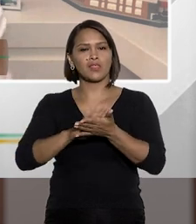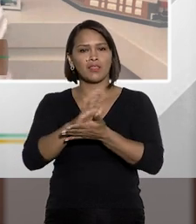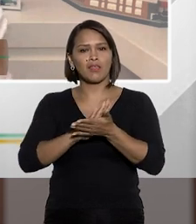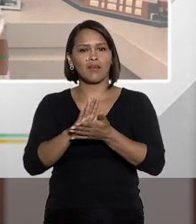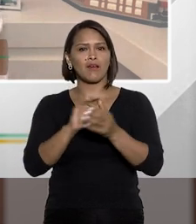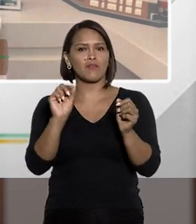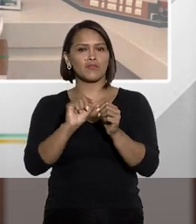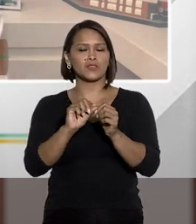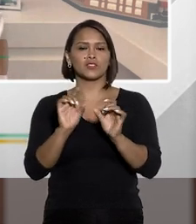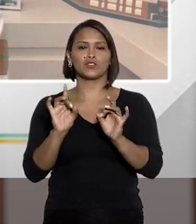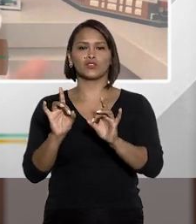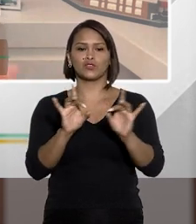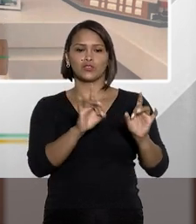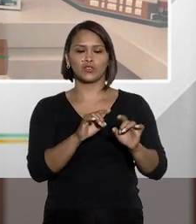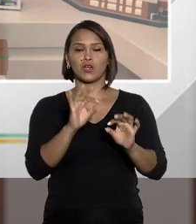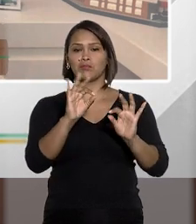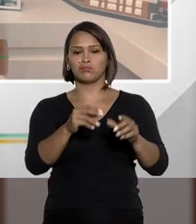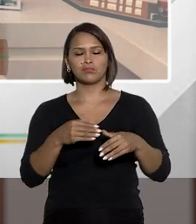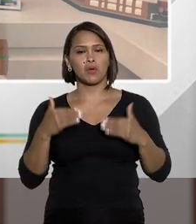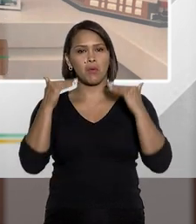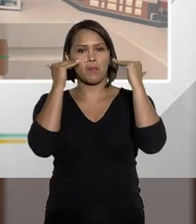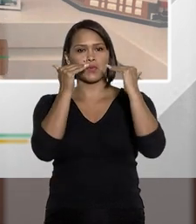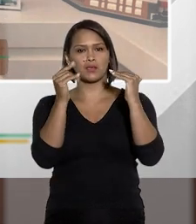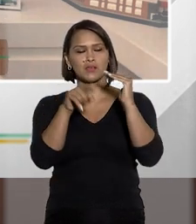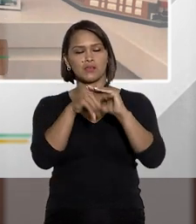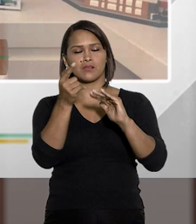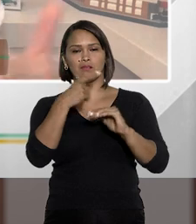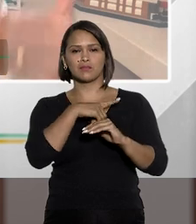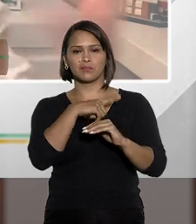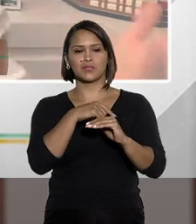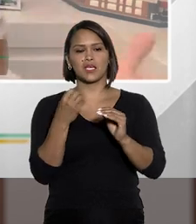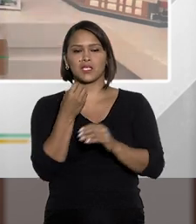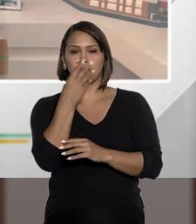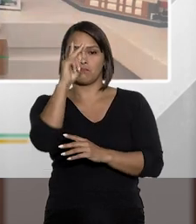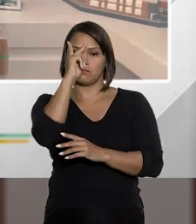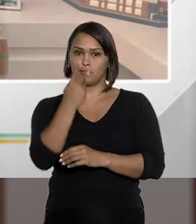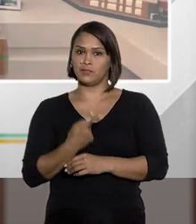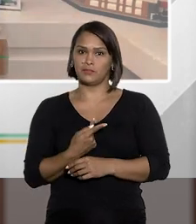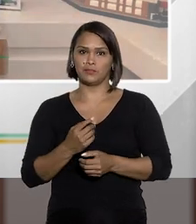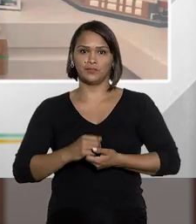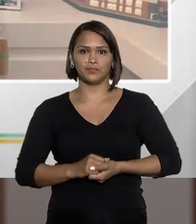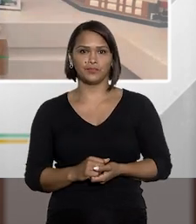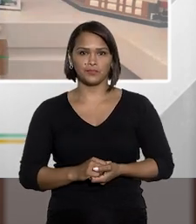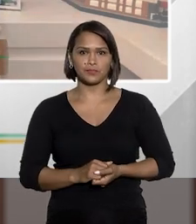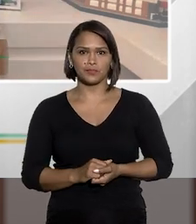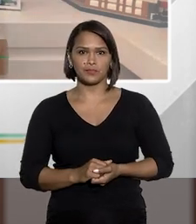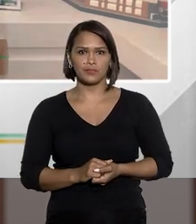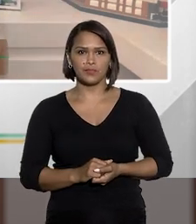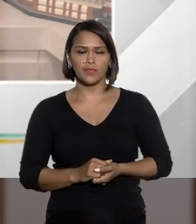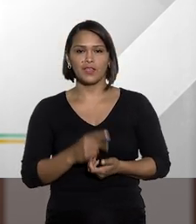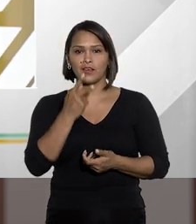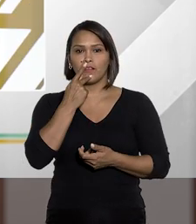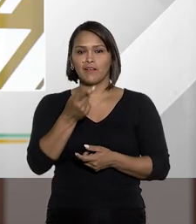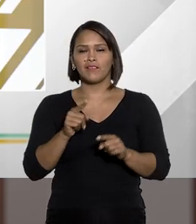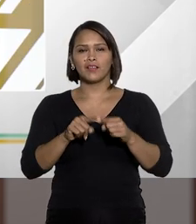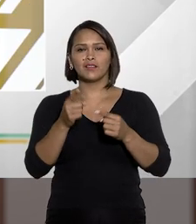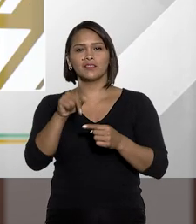ela nada está fazendo além do que a sua obrigação para obter benefícios pessoais. Falando então,